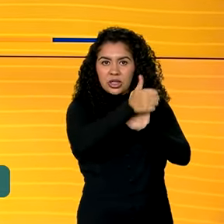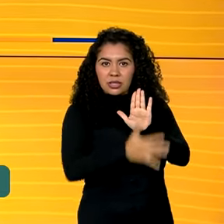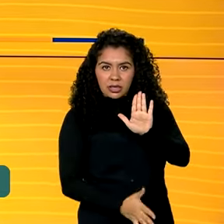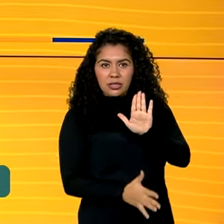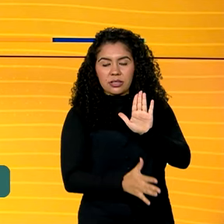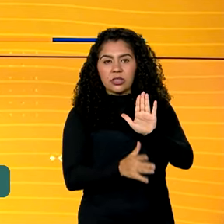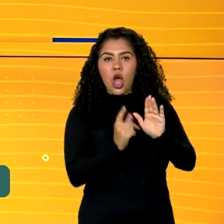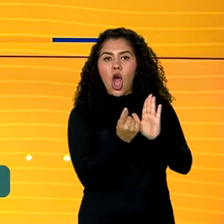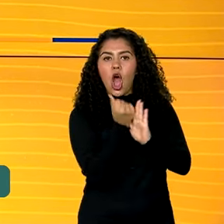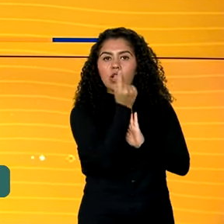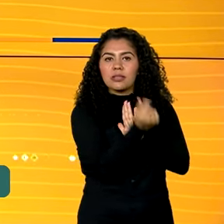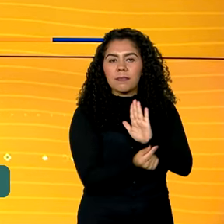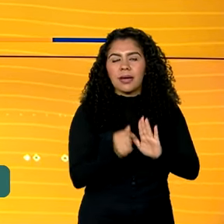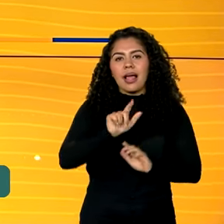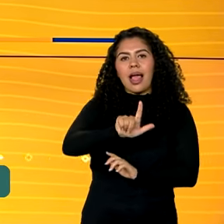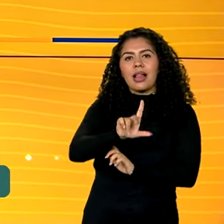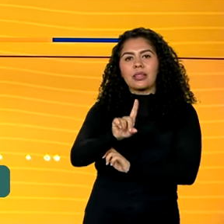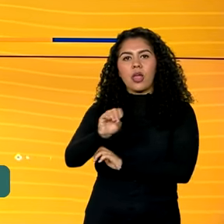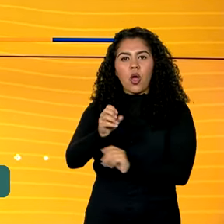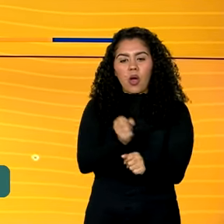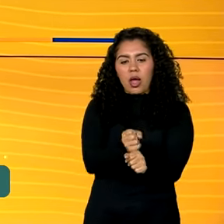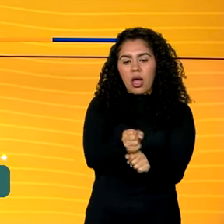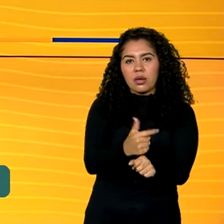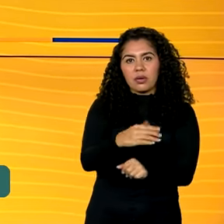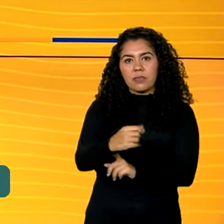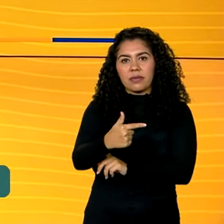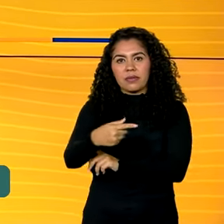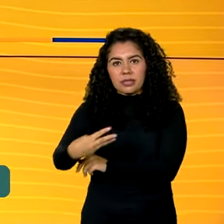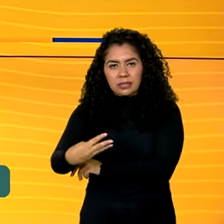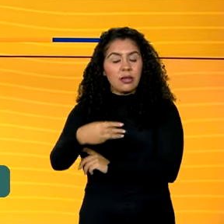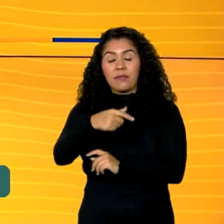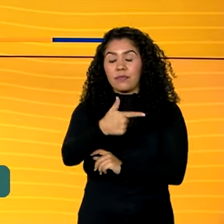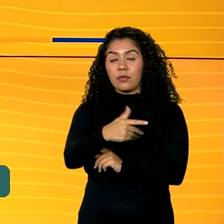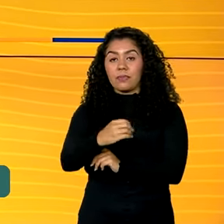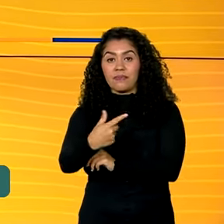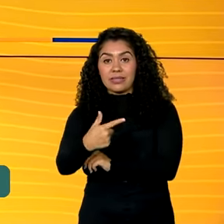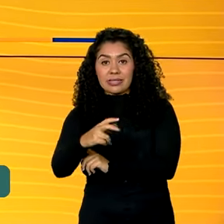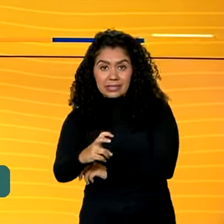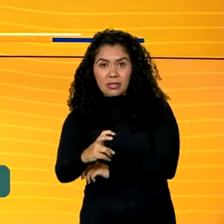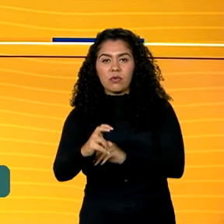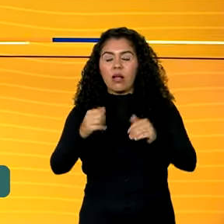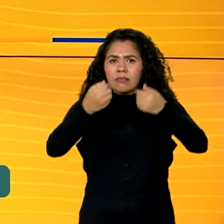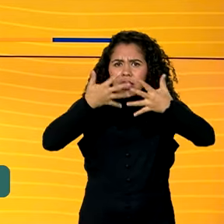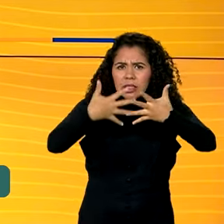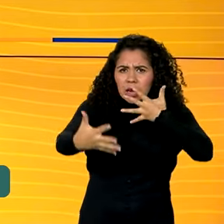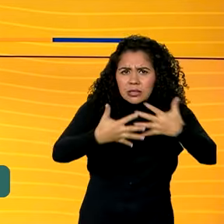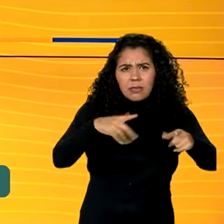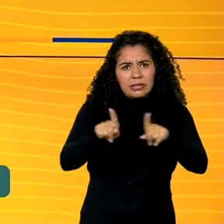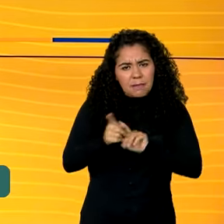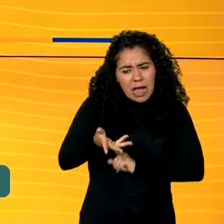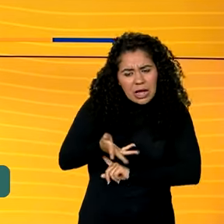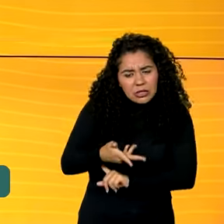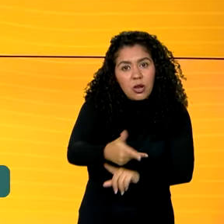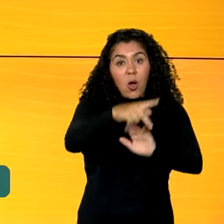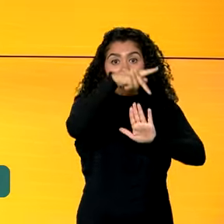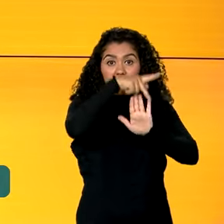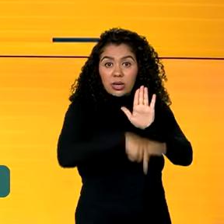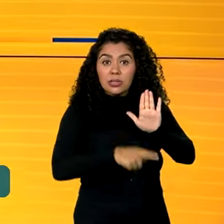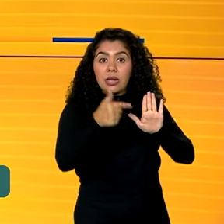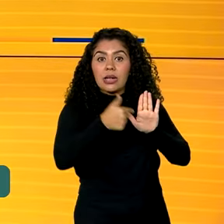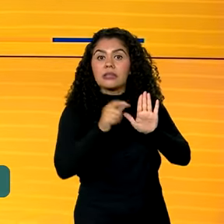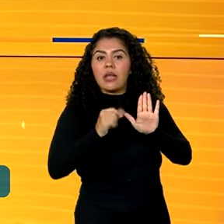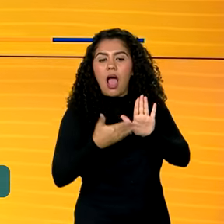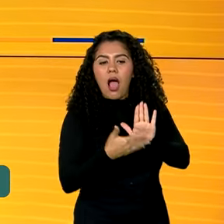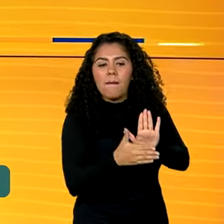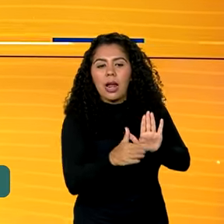LDO, de 2025. Além de maior transparência, controle e agilidade, o projeto traz a ampliação de